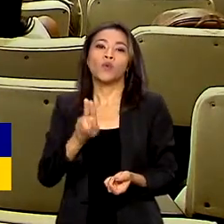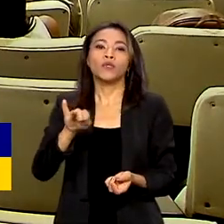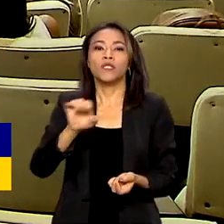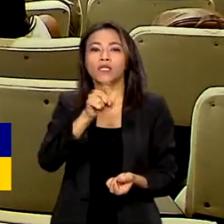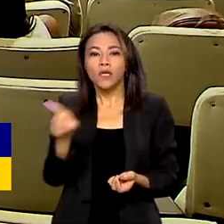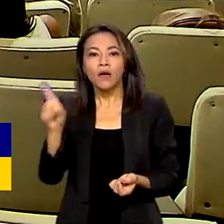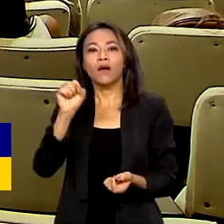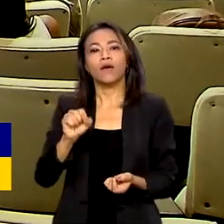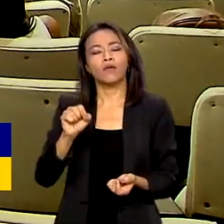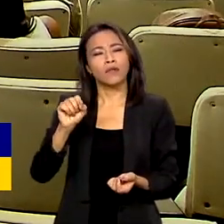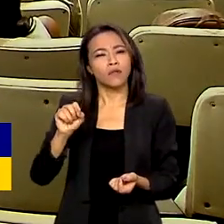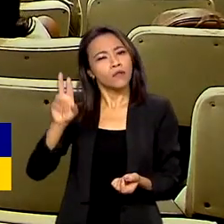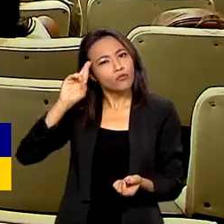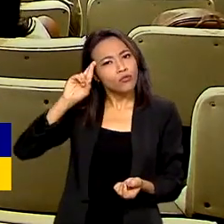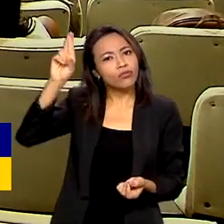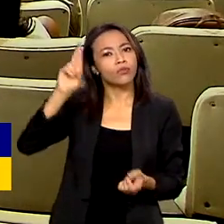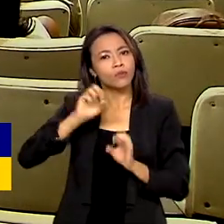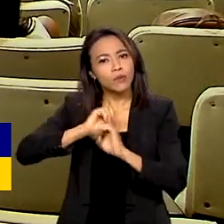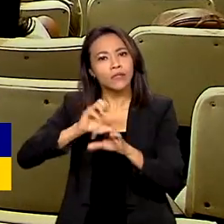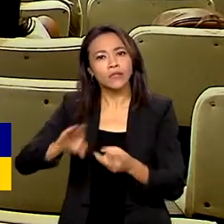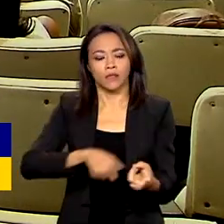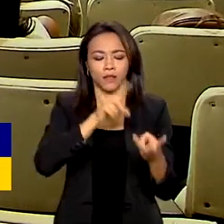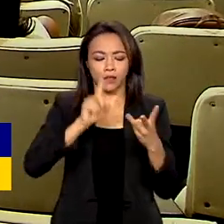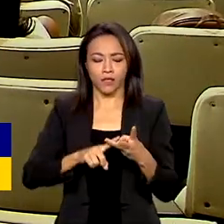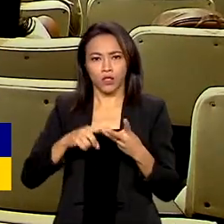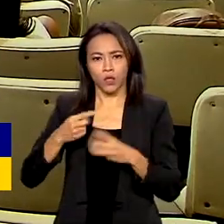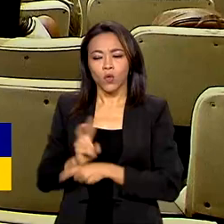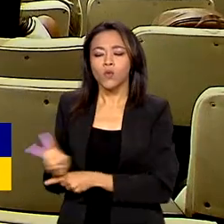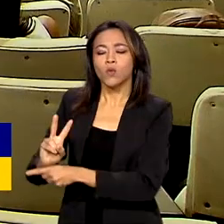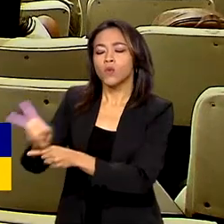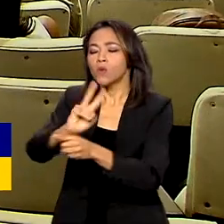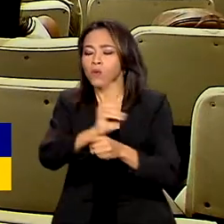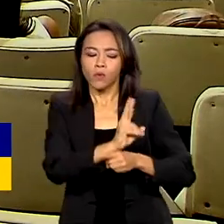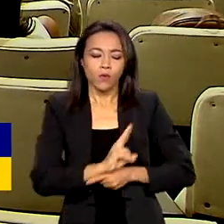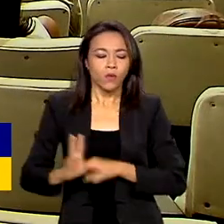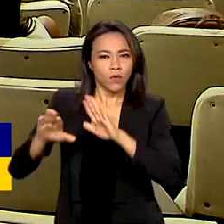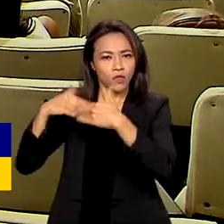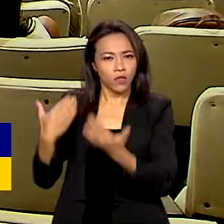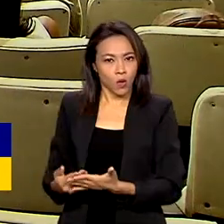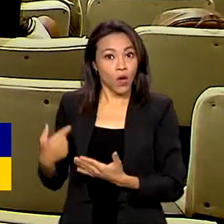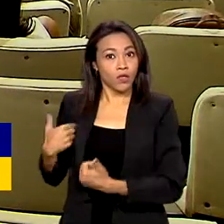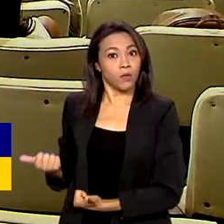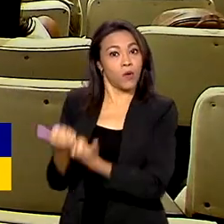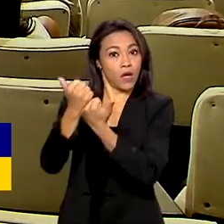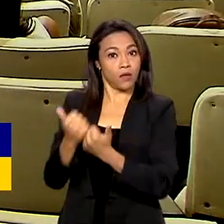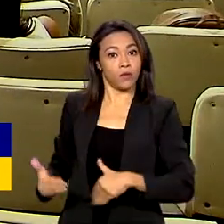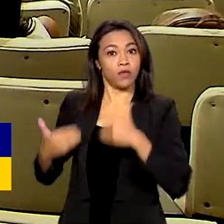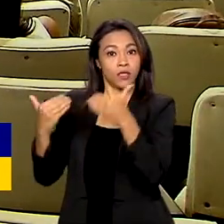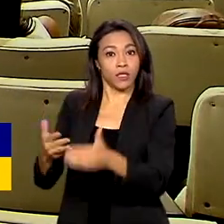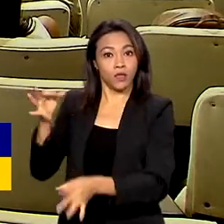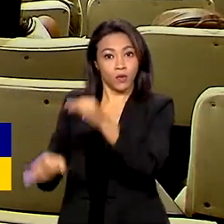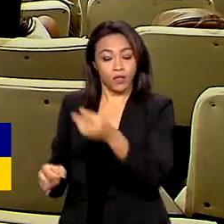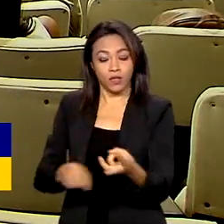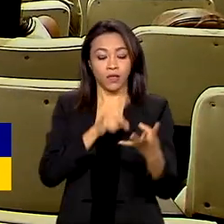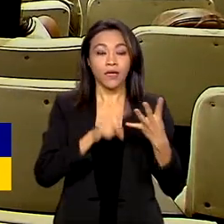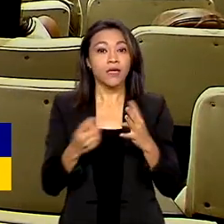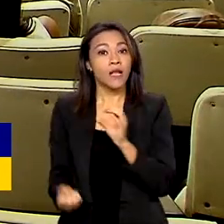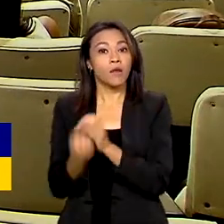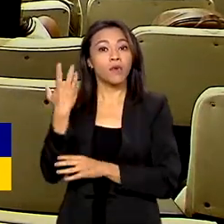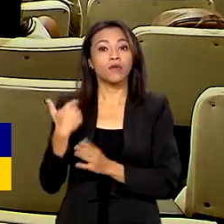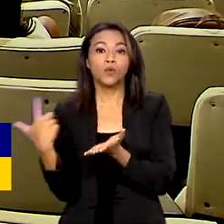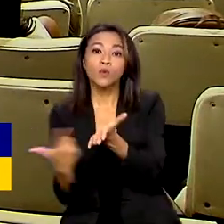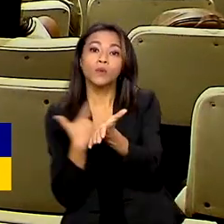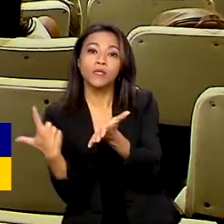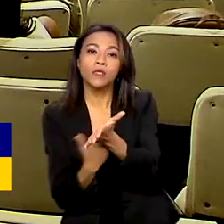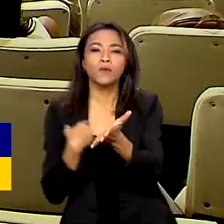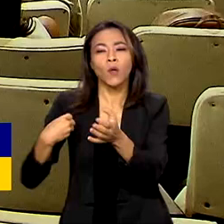Municipais de Educação, rondas escolares coordenadas pelo Ministério da Justiça e a elaboração de uma cartilha com orientações